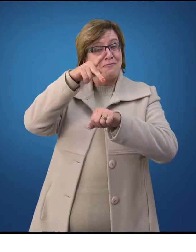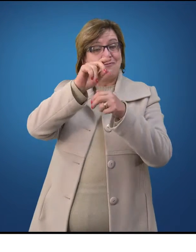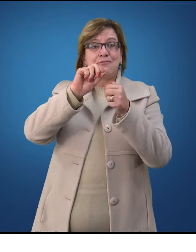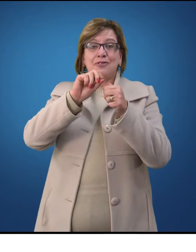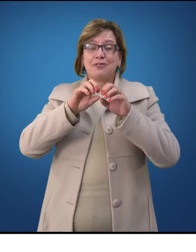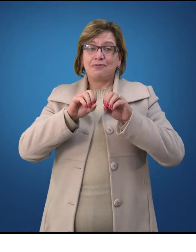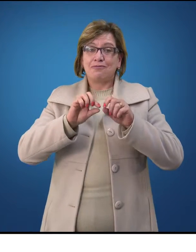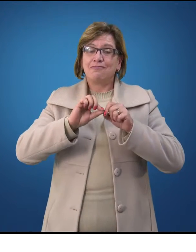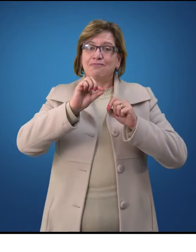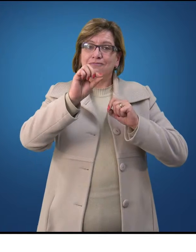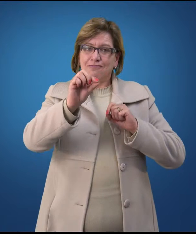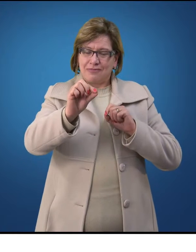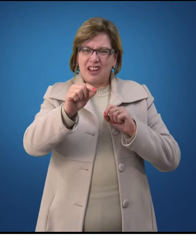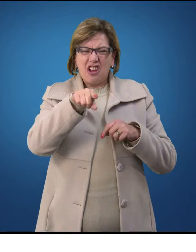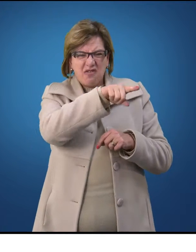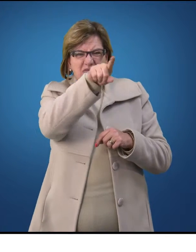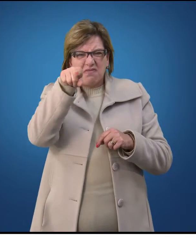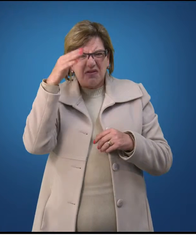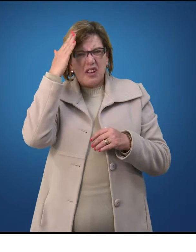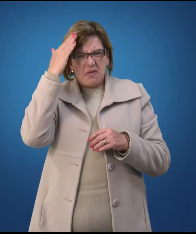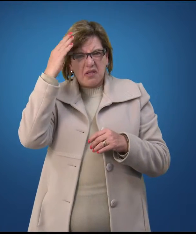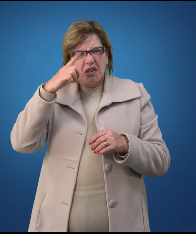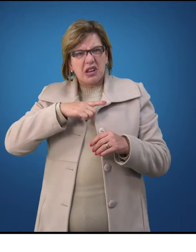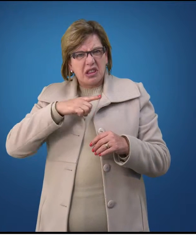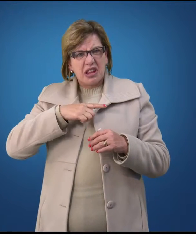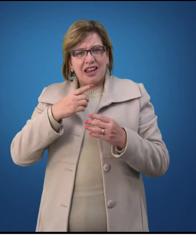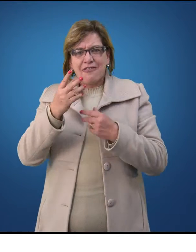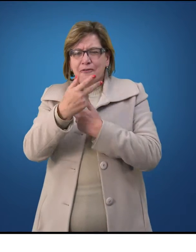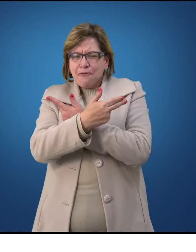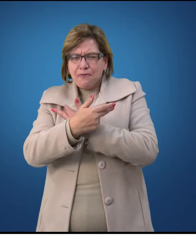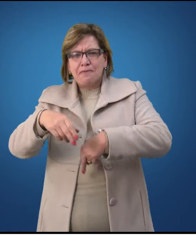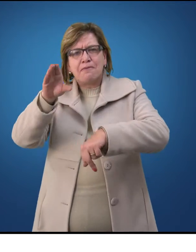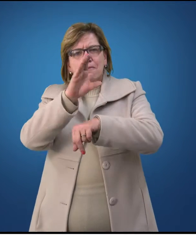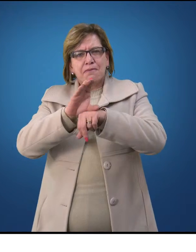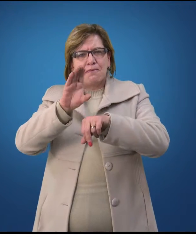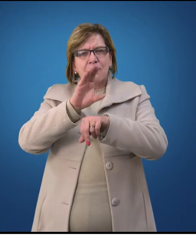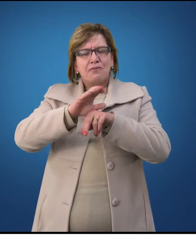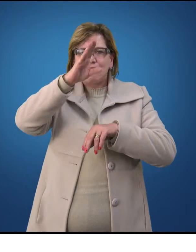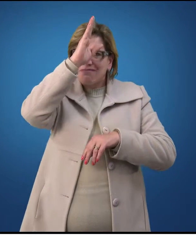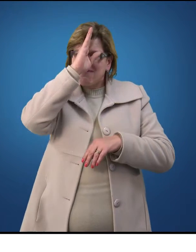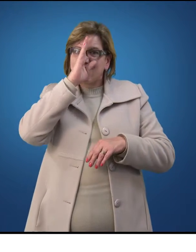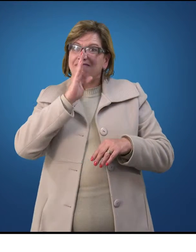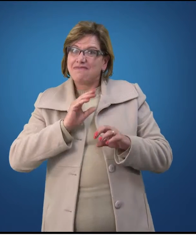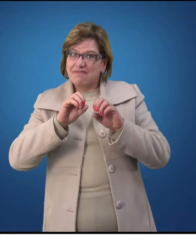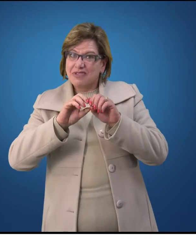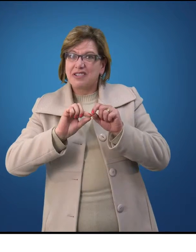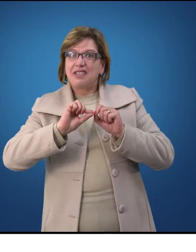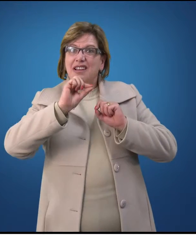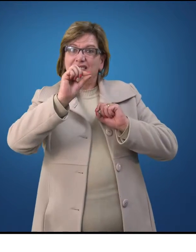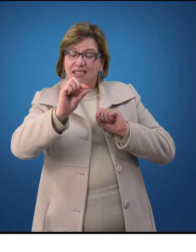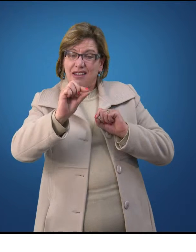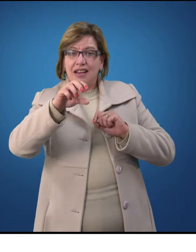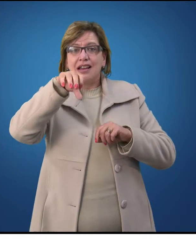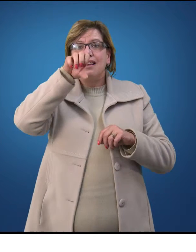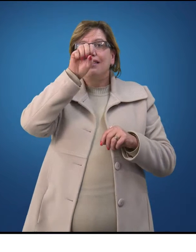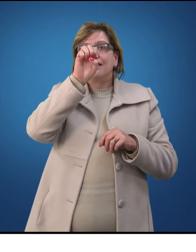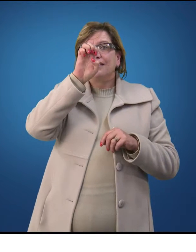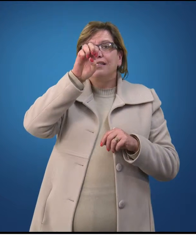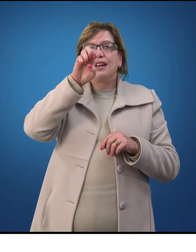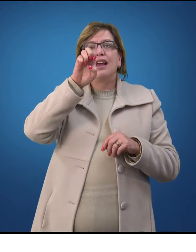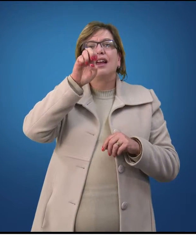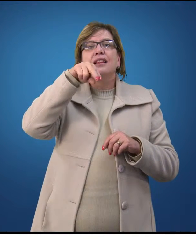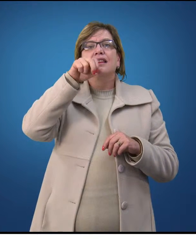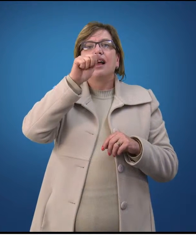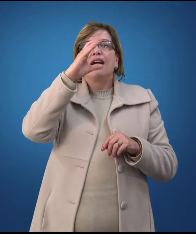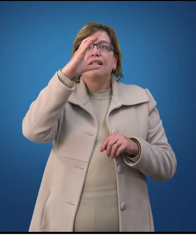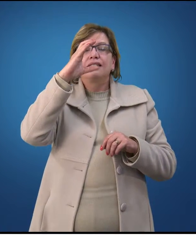Você sabia que existem muitos cursos gratuitos na modalidade EAD? O SENAC, a Fundação Getúlio Vargas, a USP, além